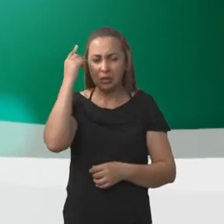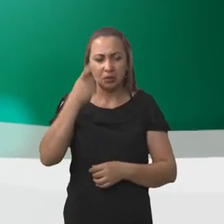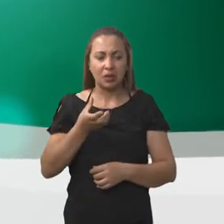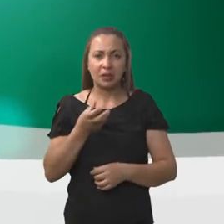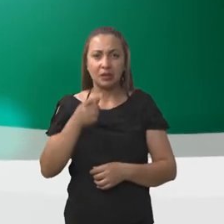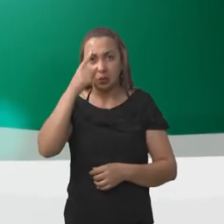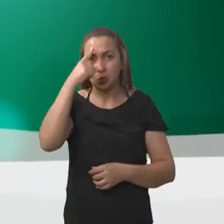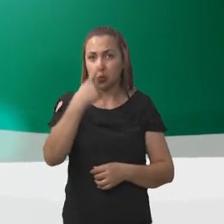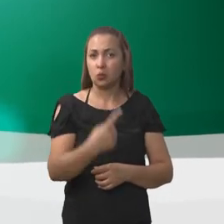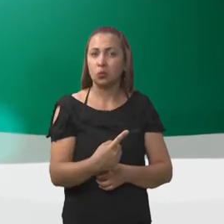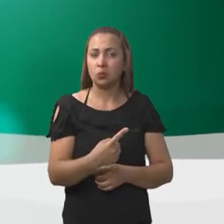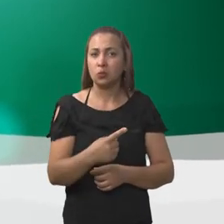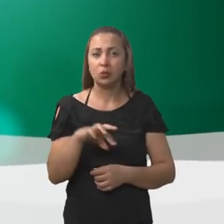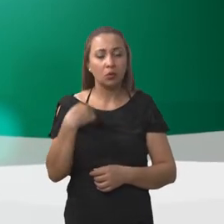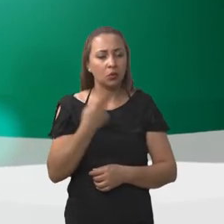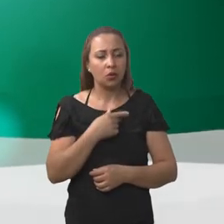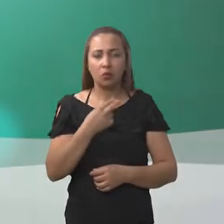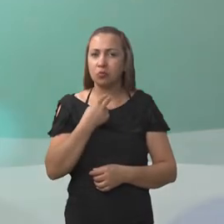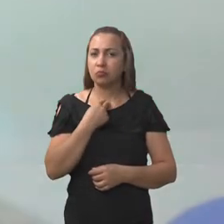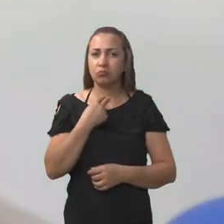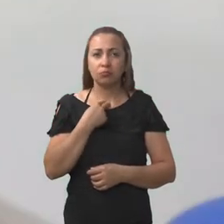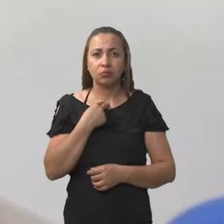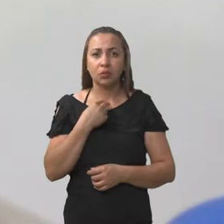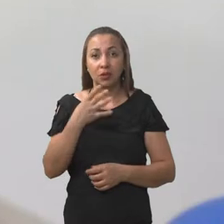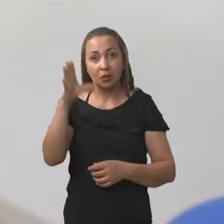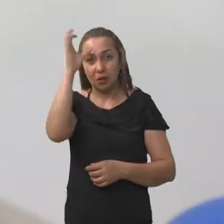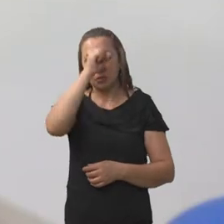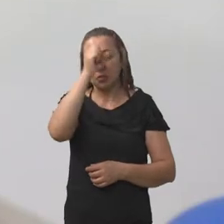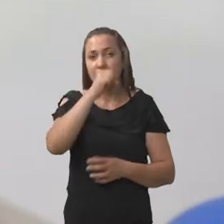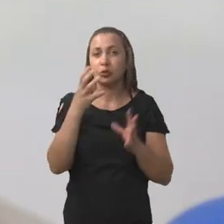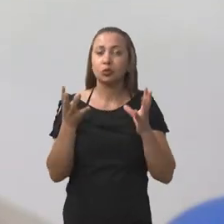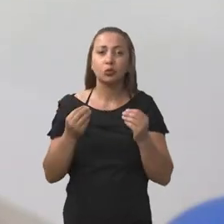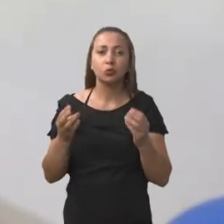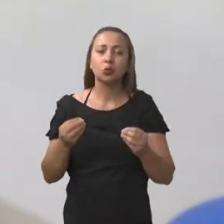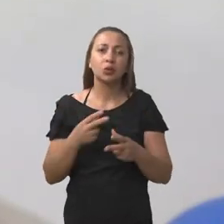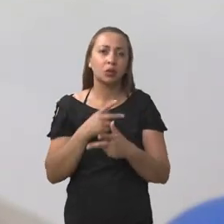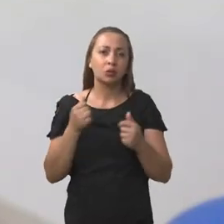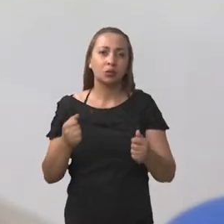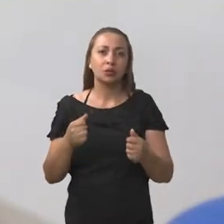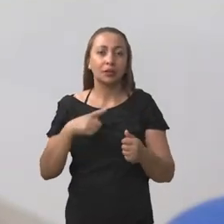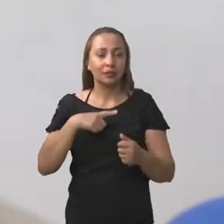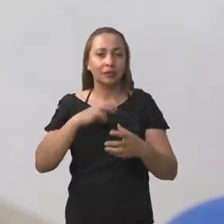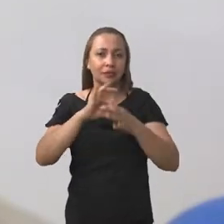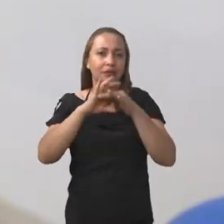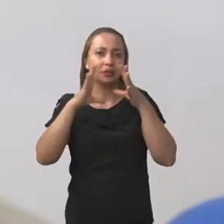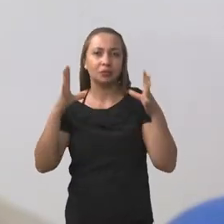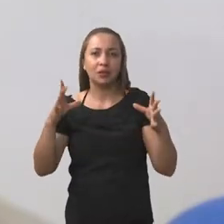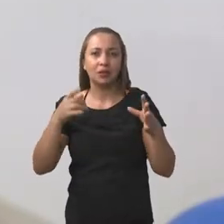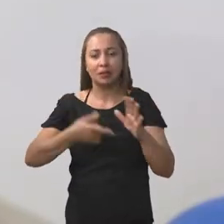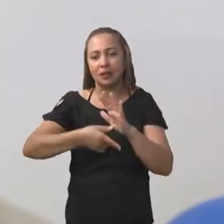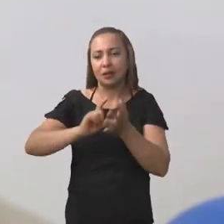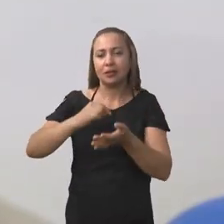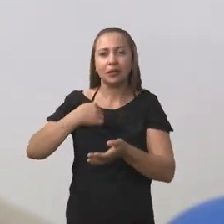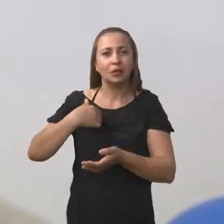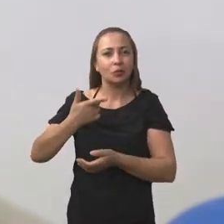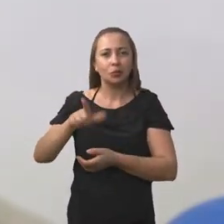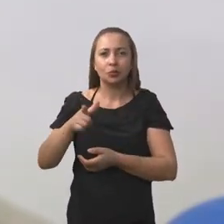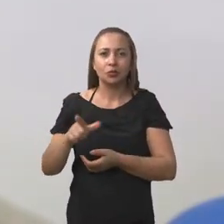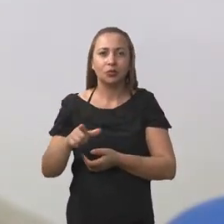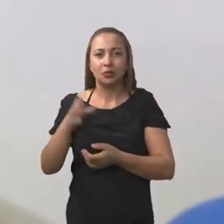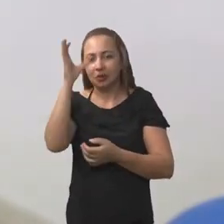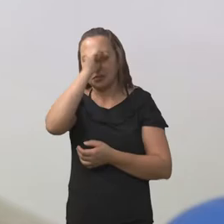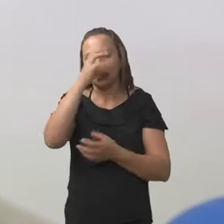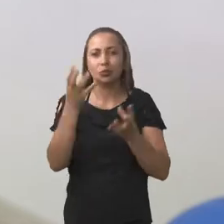ser o dono. A gente não tem que... Eu aprendi muita coisa, aprendi, assim, ter liberdade que eu não tinha, e aprendi